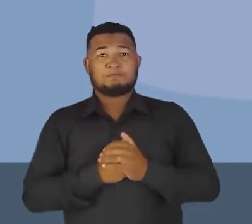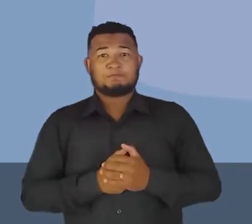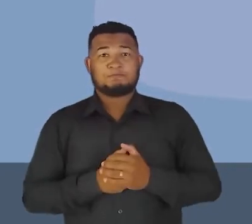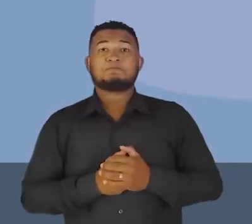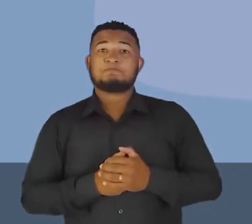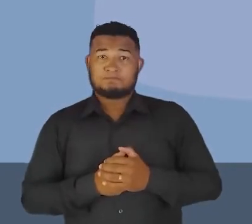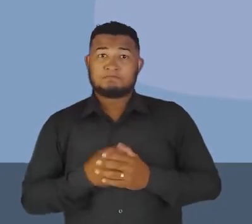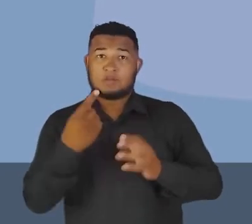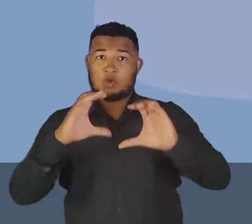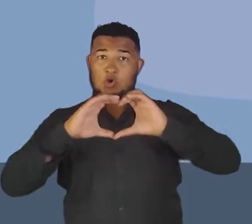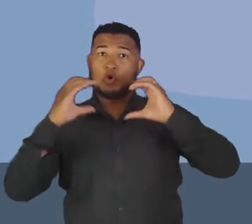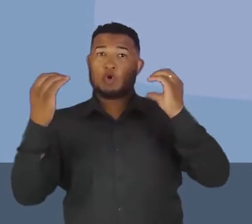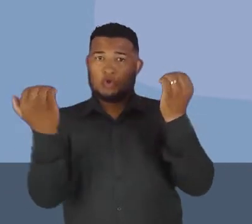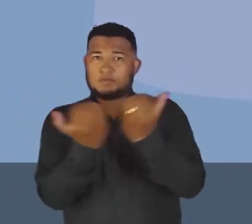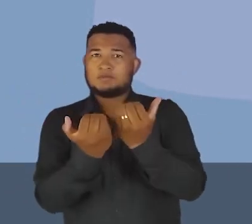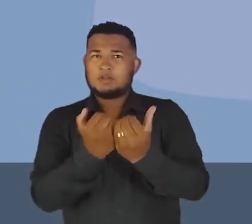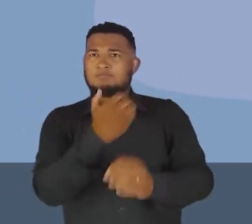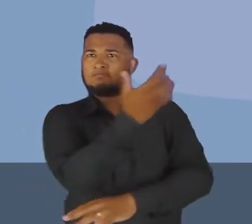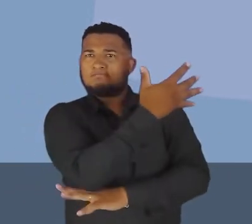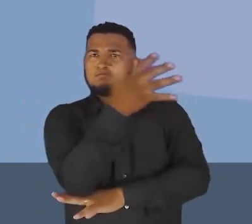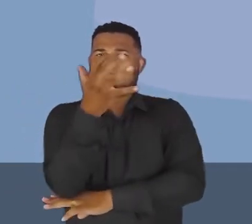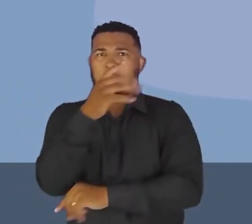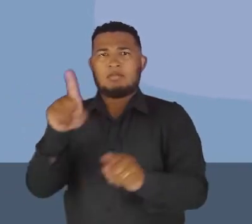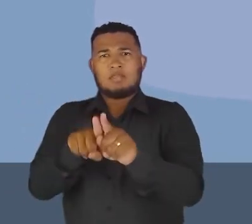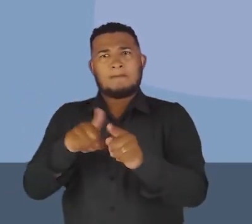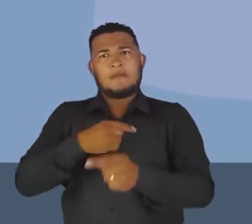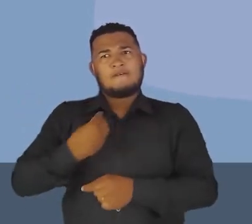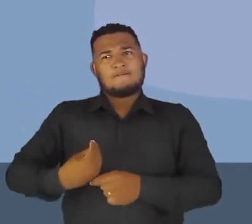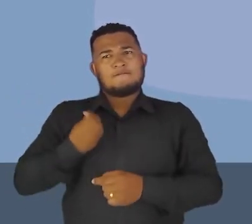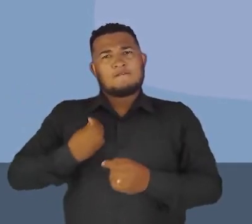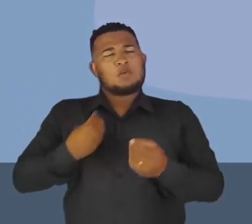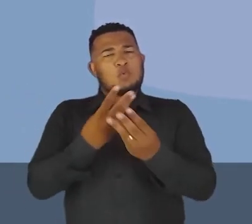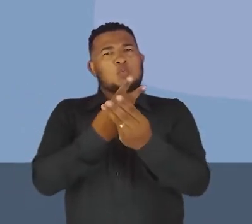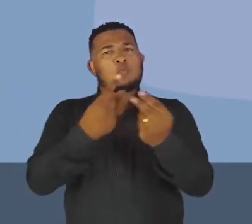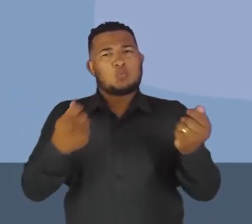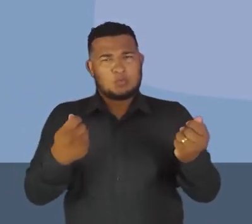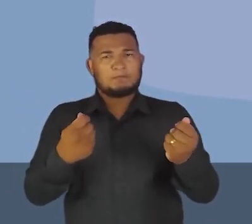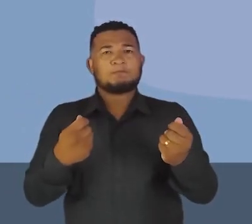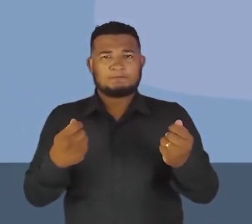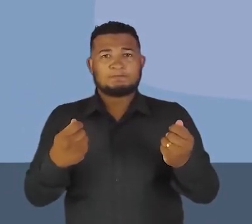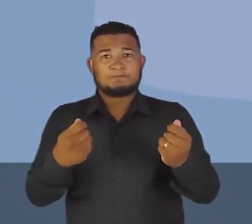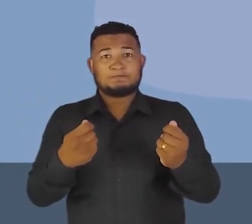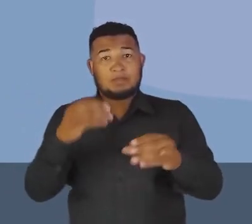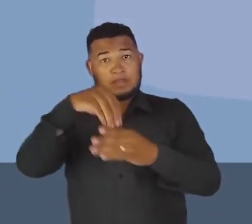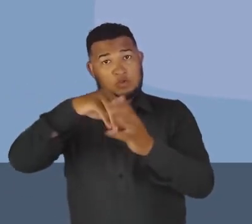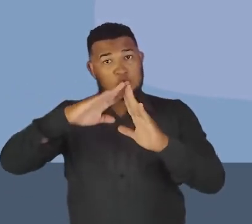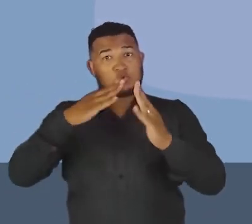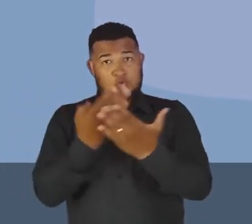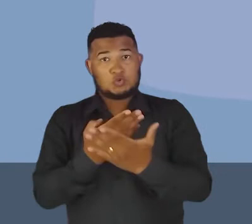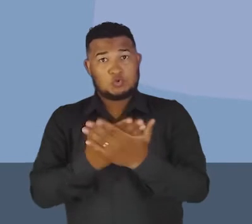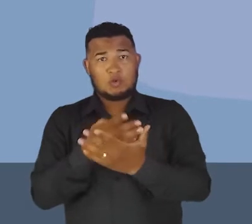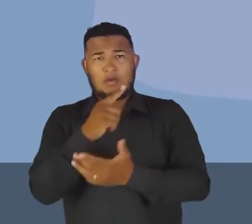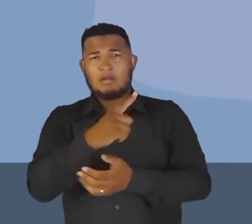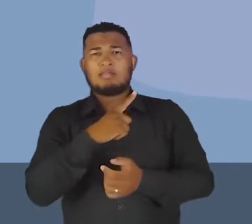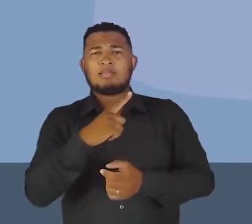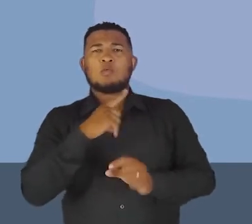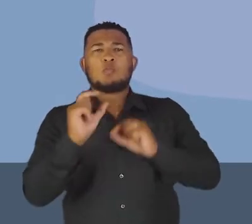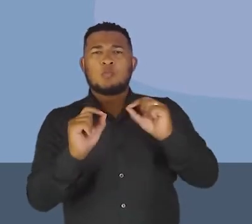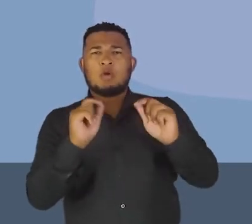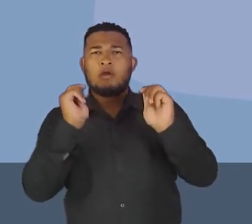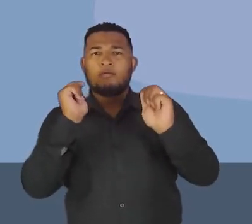Bom, a comissão de meio ambiente e qualidade de vida na escola, tá? A gente pode ter dentro da escola a